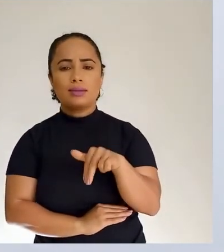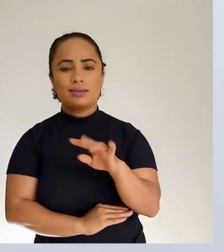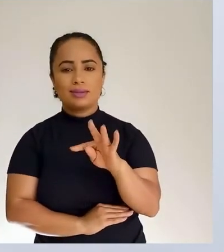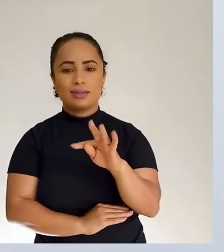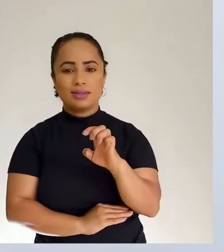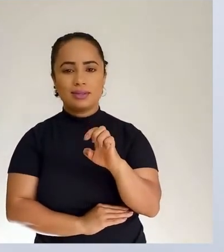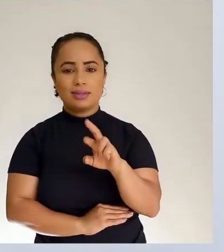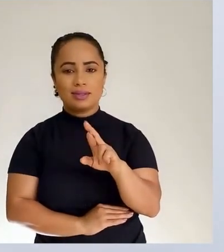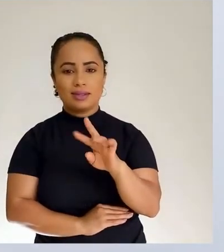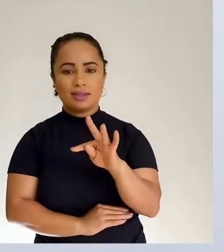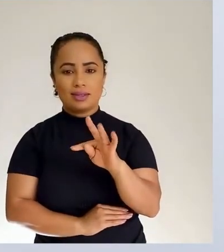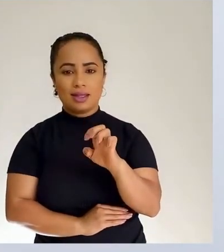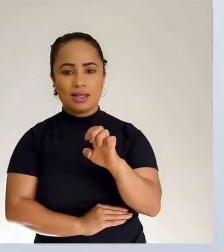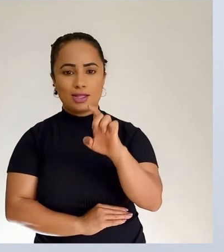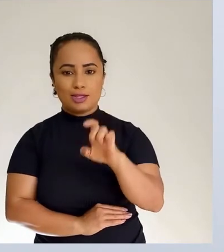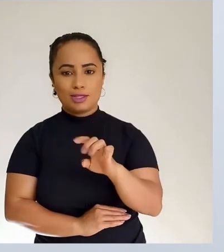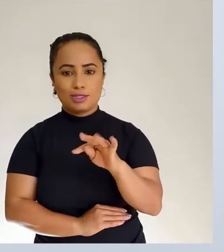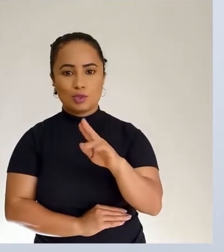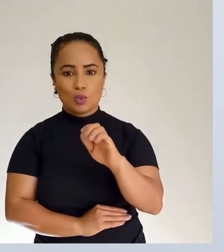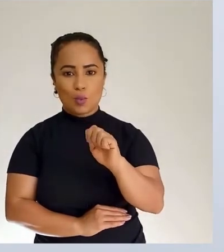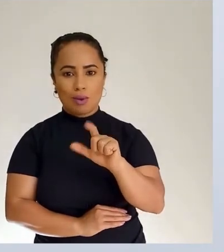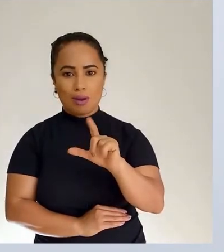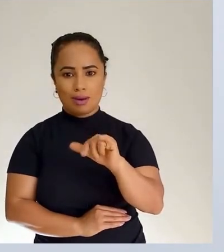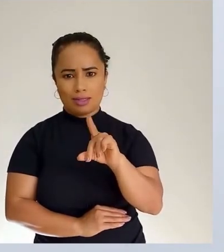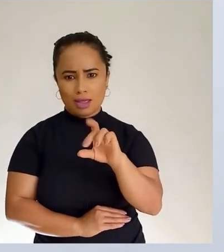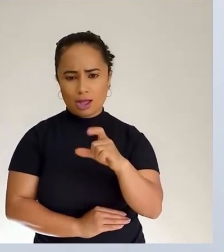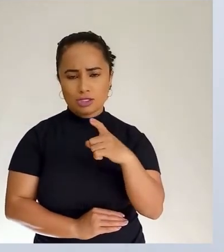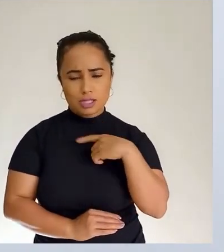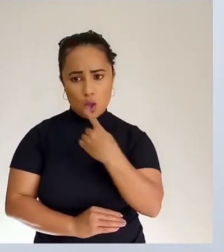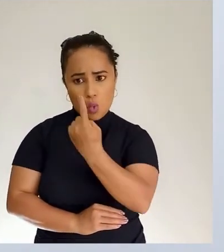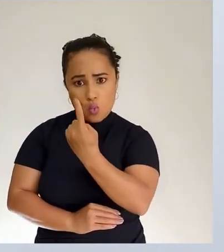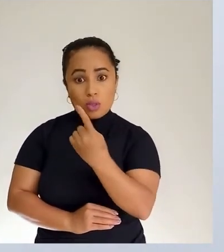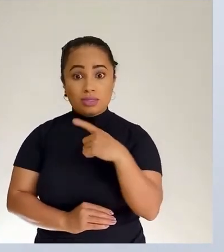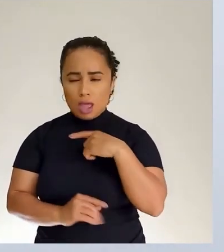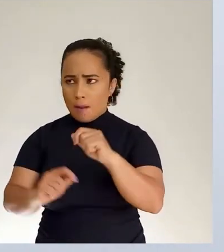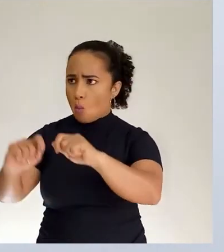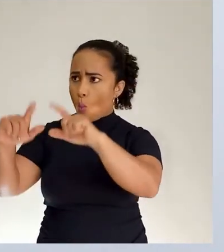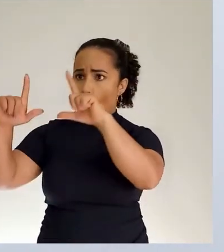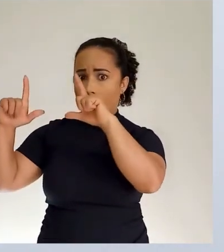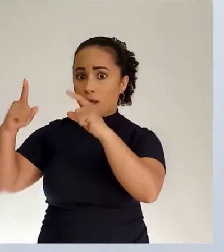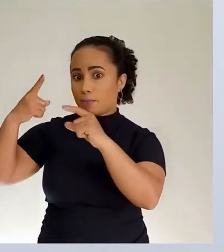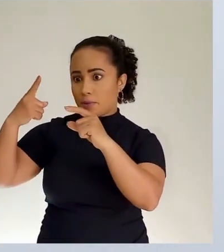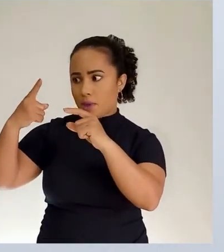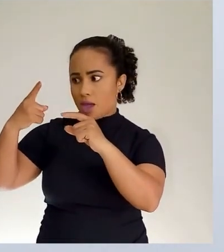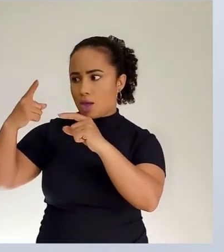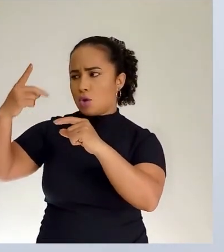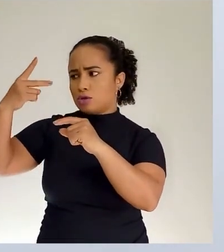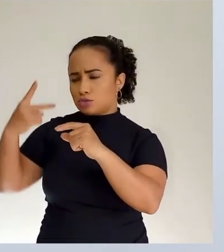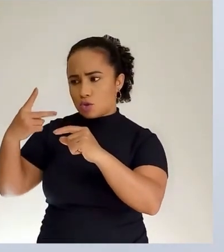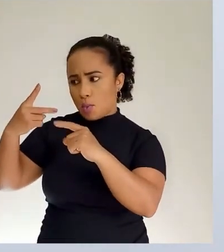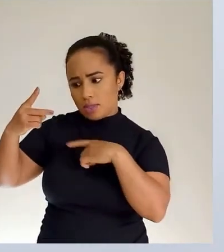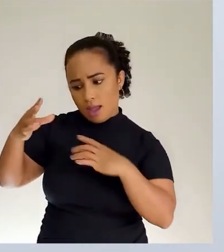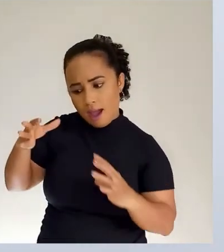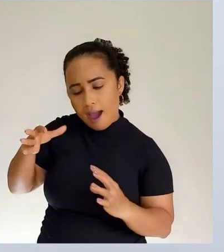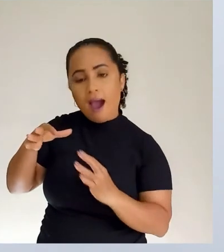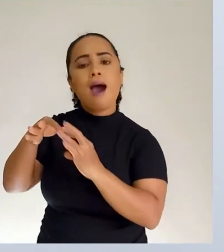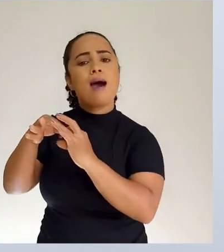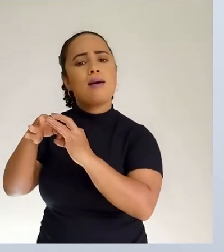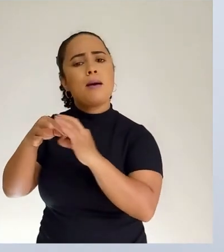de um texto dialogar com o outro. Então, está querendo saber por que há essa